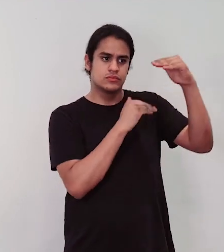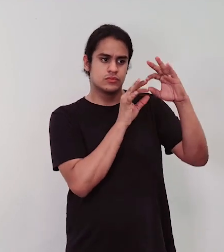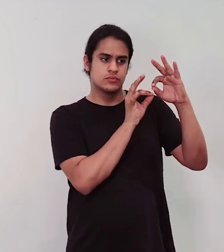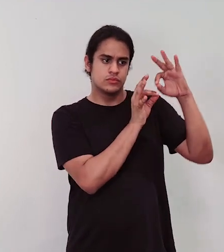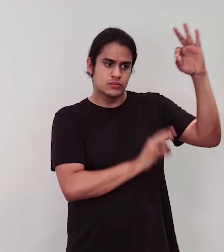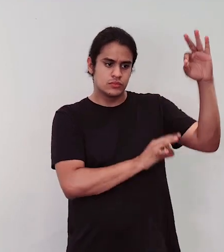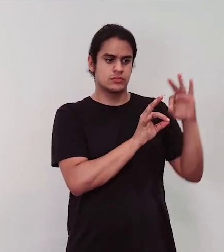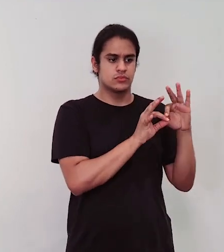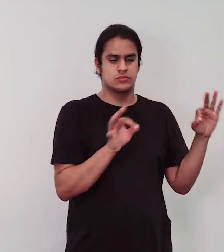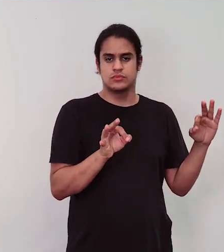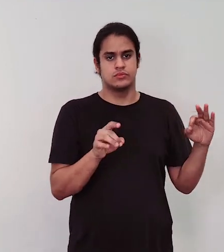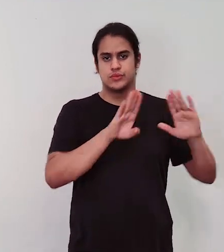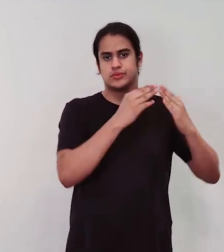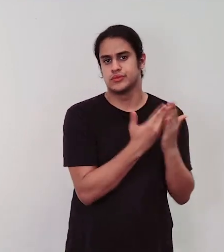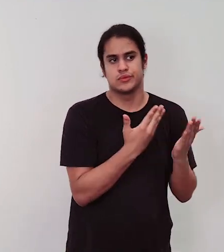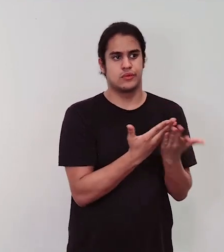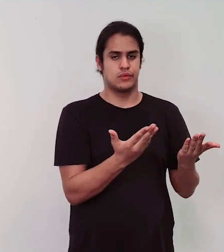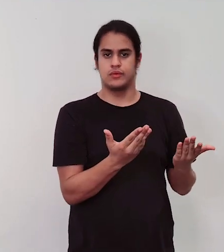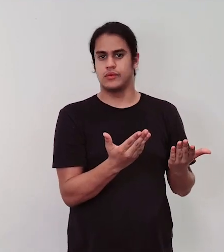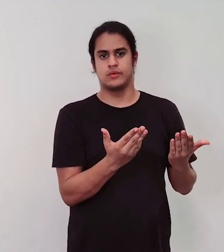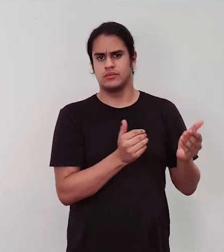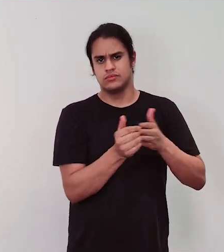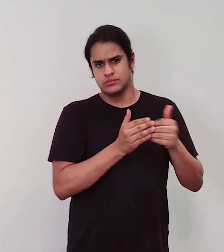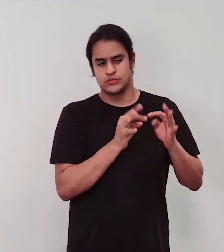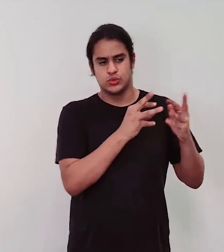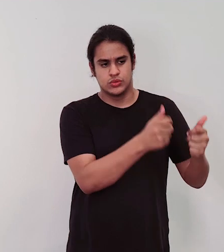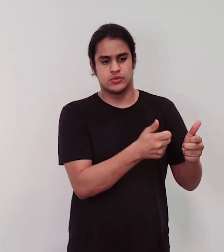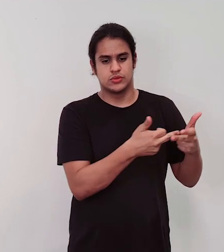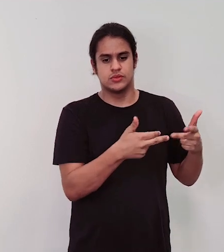tanto na escola mas para as coisas que eu faço